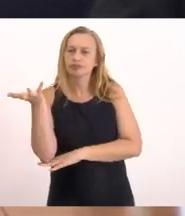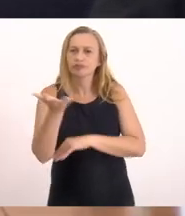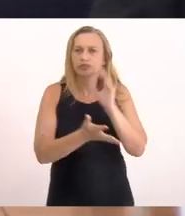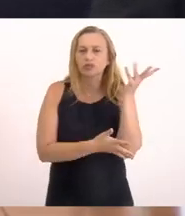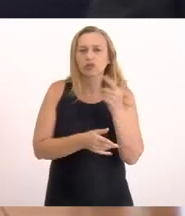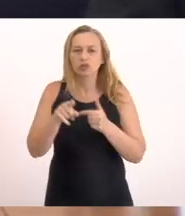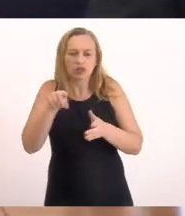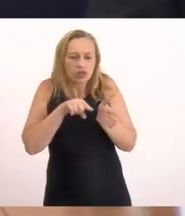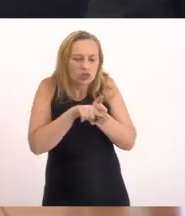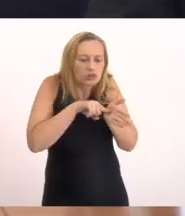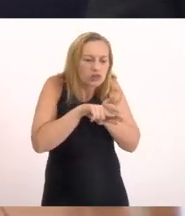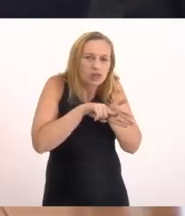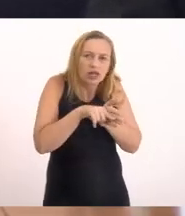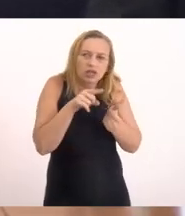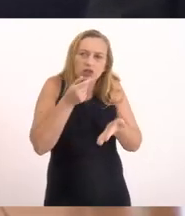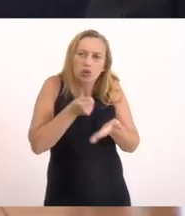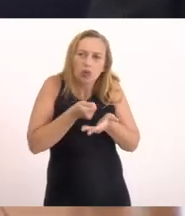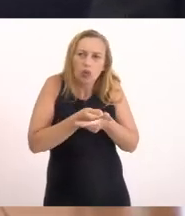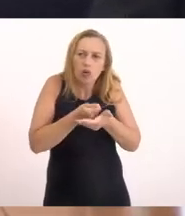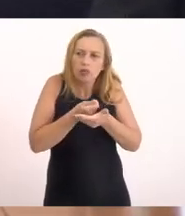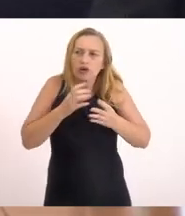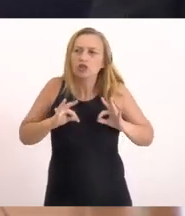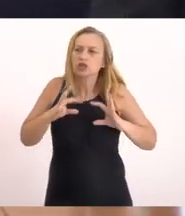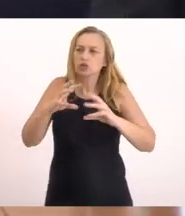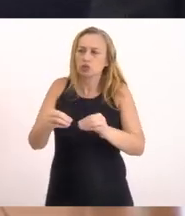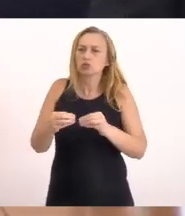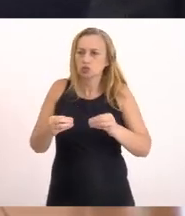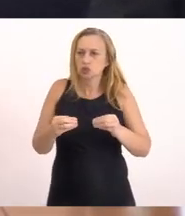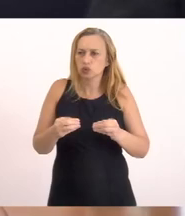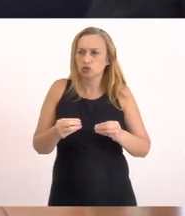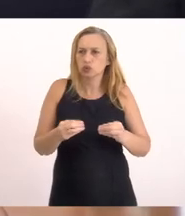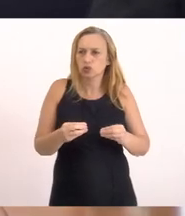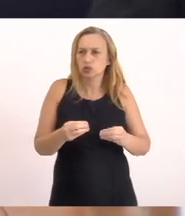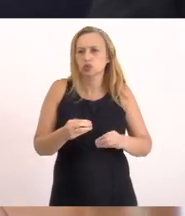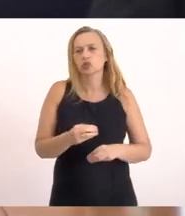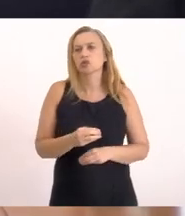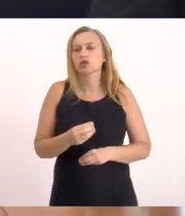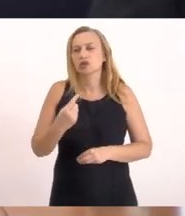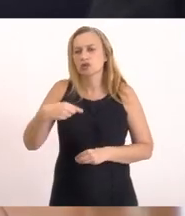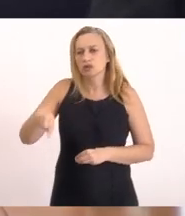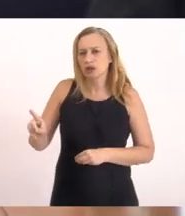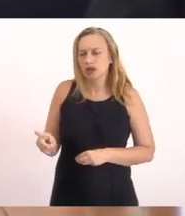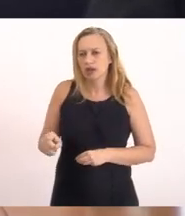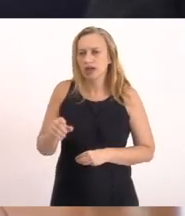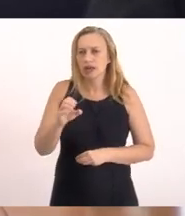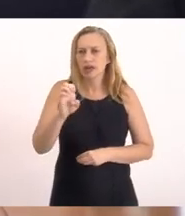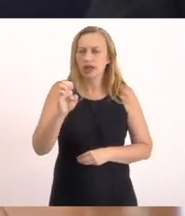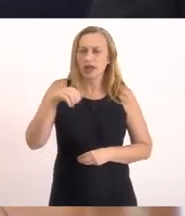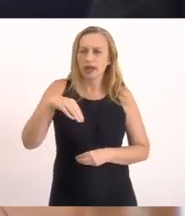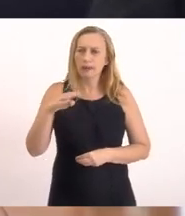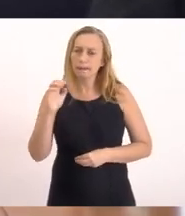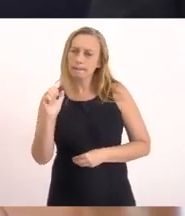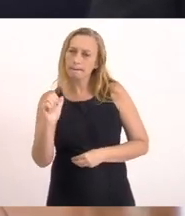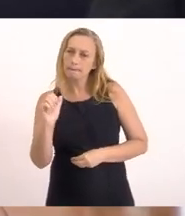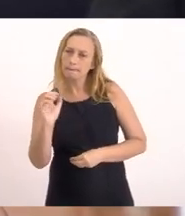cobram Todas as etes A etes de bacaxá Principalmente Vocês vão lá Fiscalizar Junto a água De tunaíba